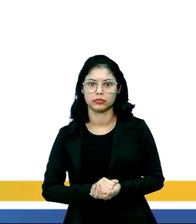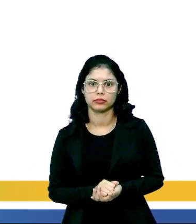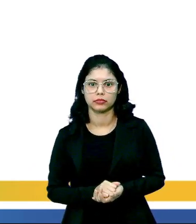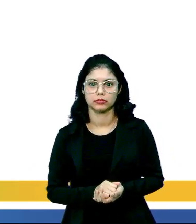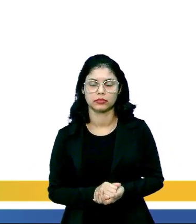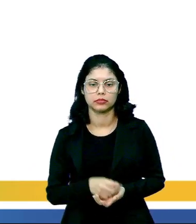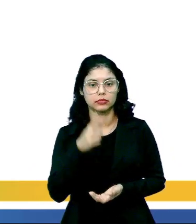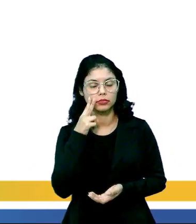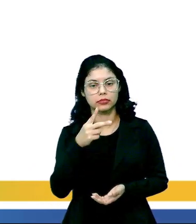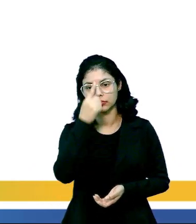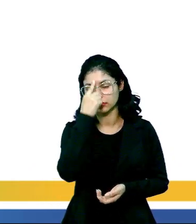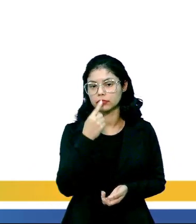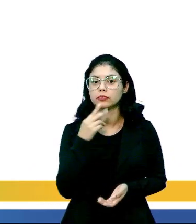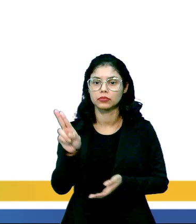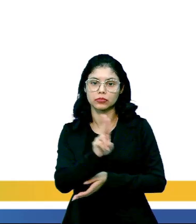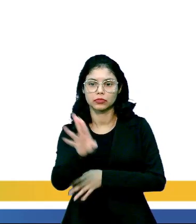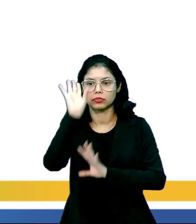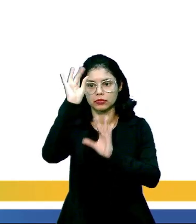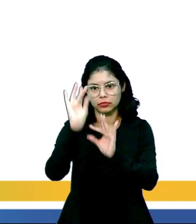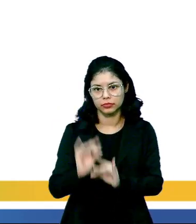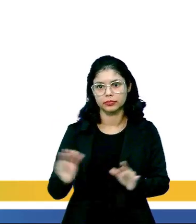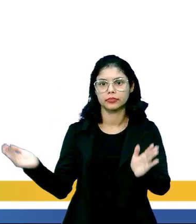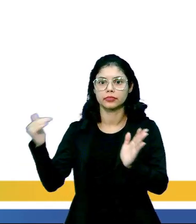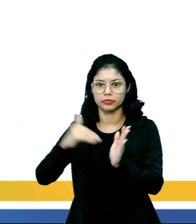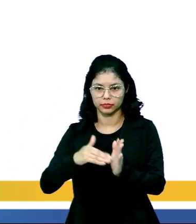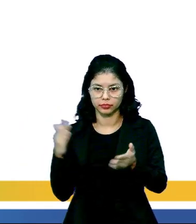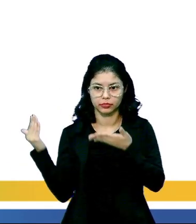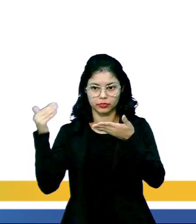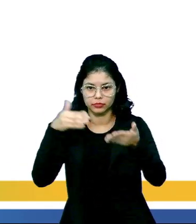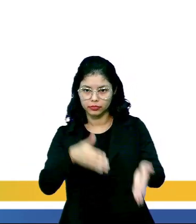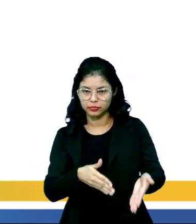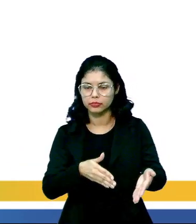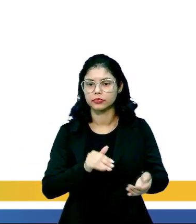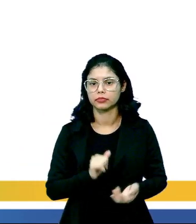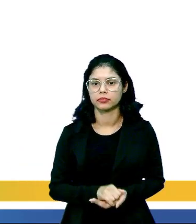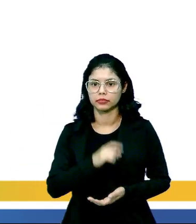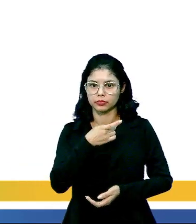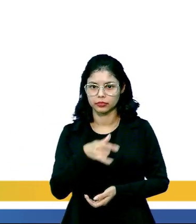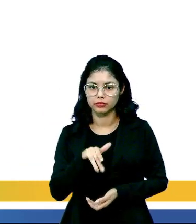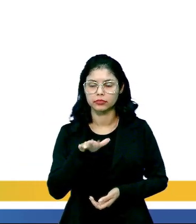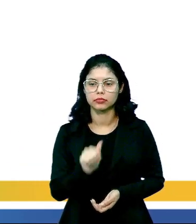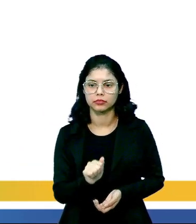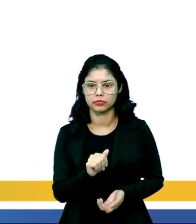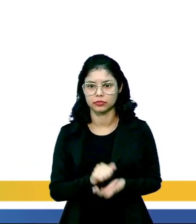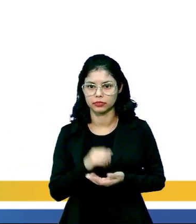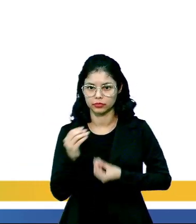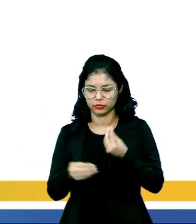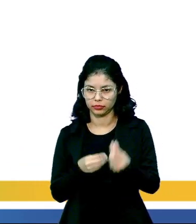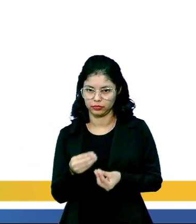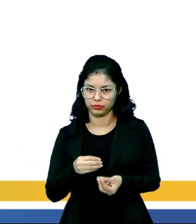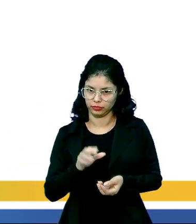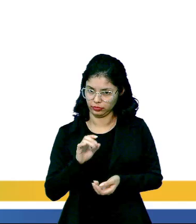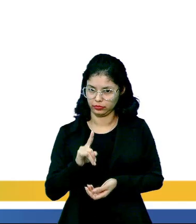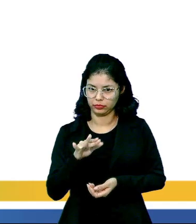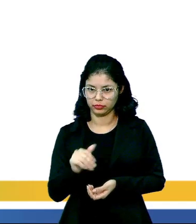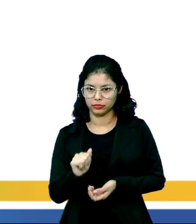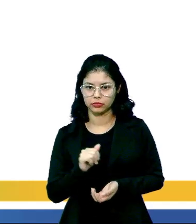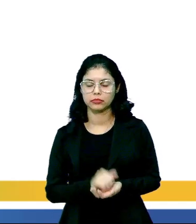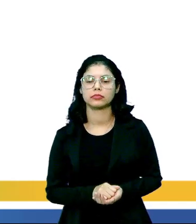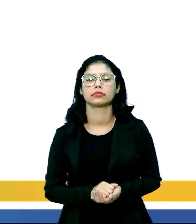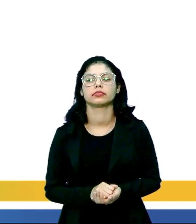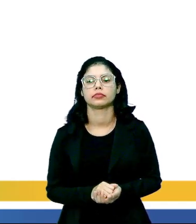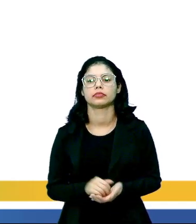perdão, como vocês estão vendo na imagem. E vão chegar, tá? Até o chilema, como seiva bruta.